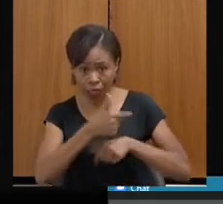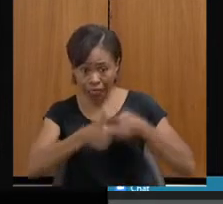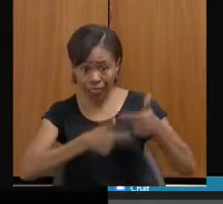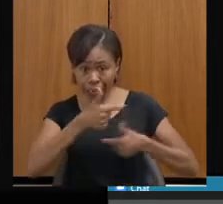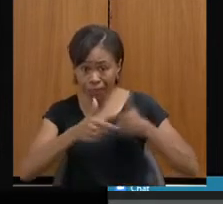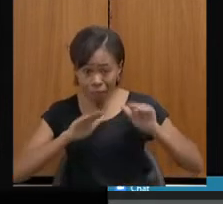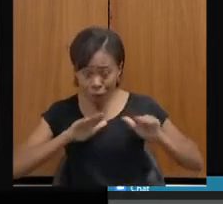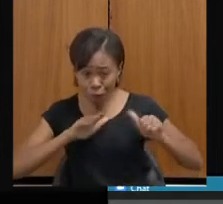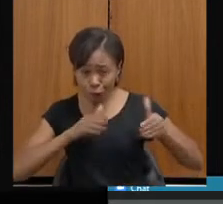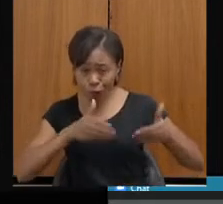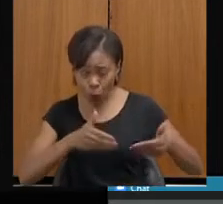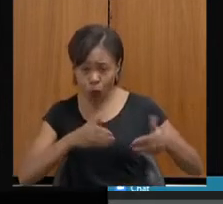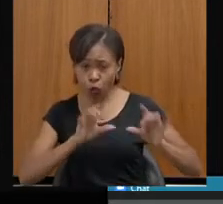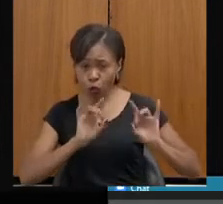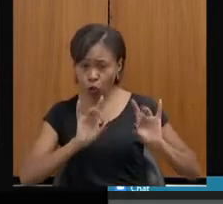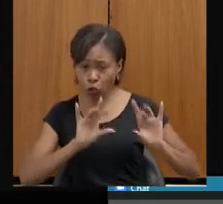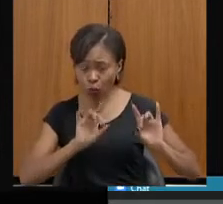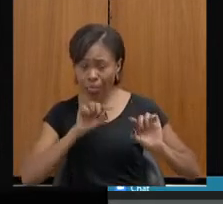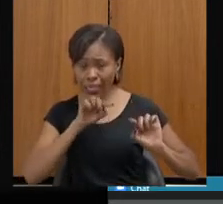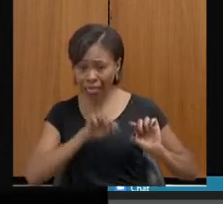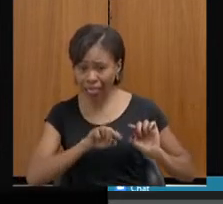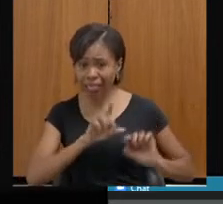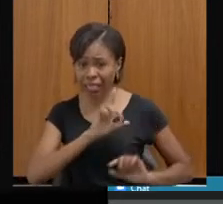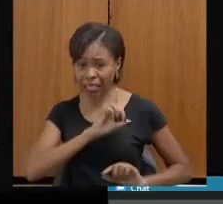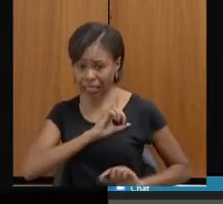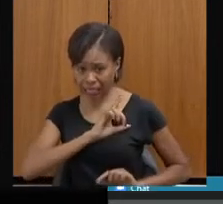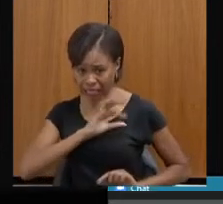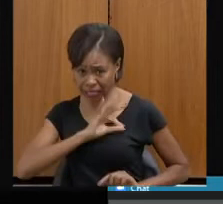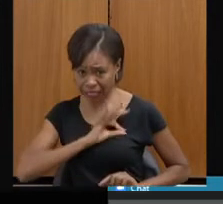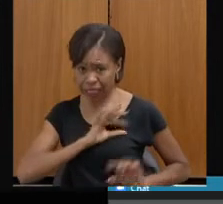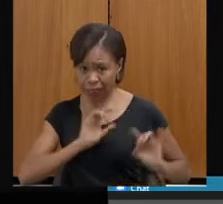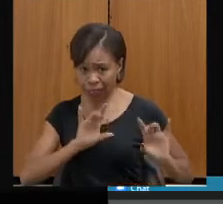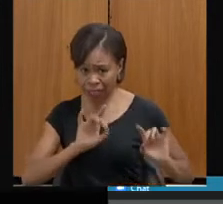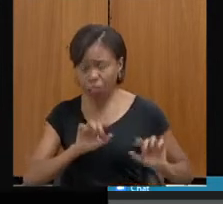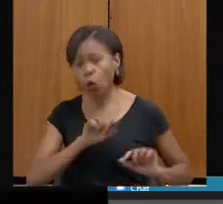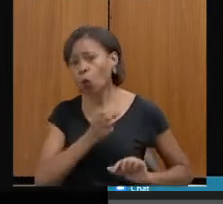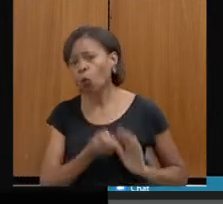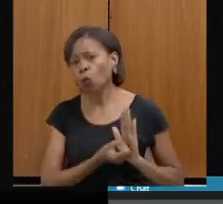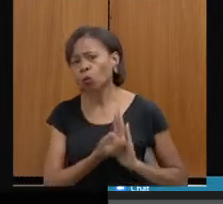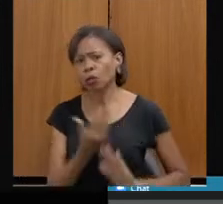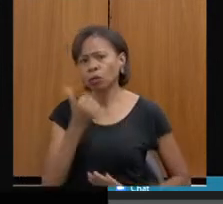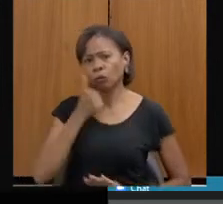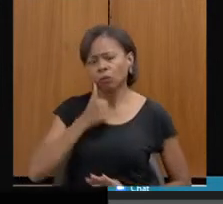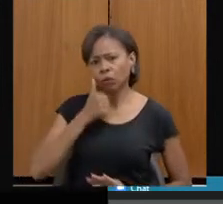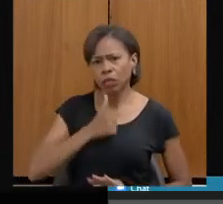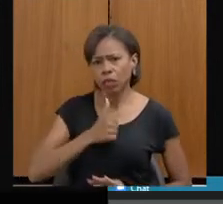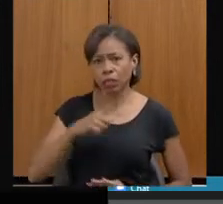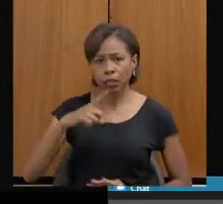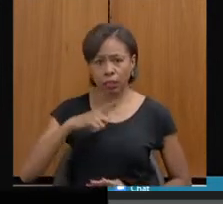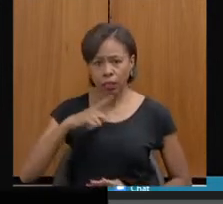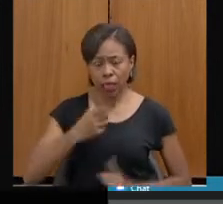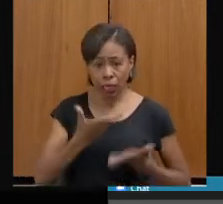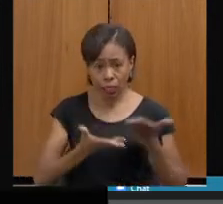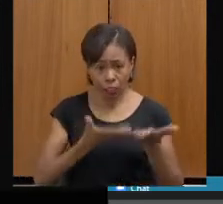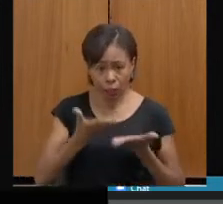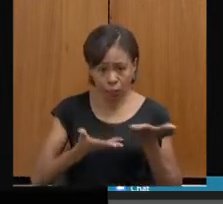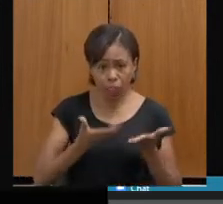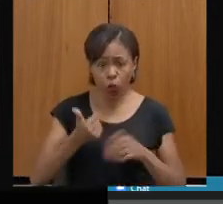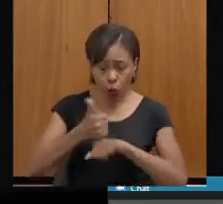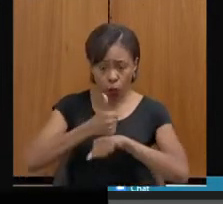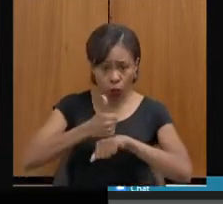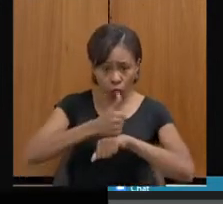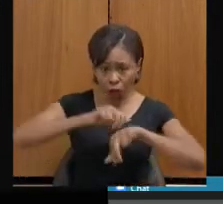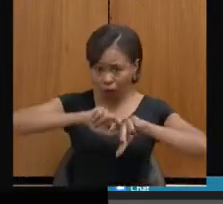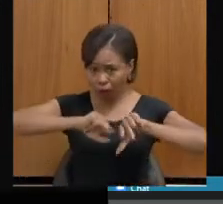delegacia específica, esses servidores, quanto são do sexo feminino, há o atendimento multidisciplinar, psicossocial,